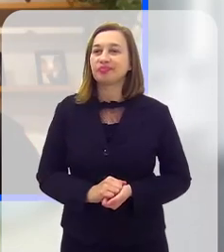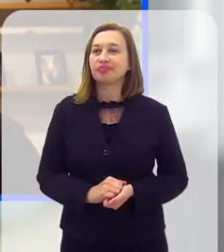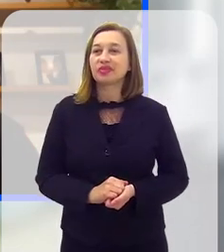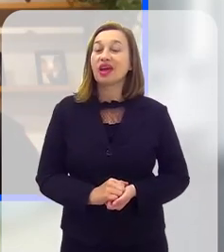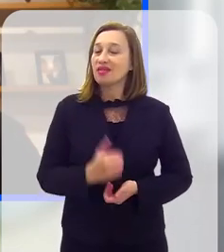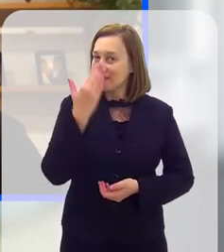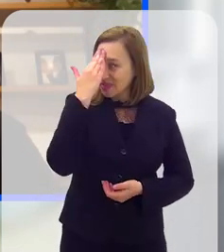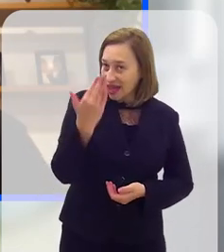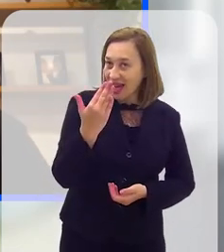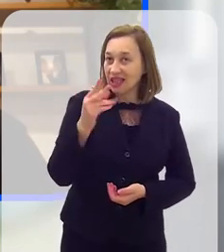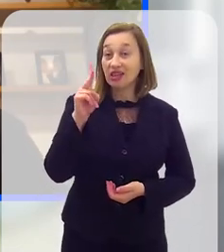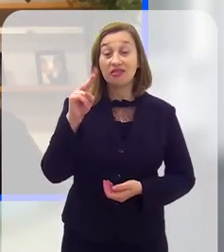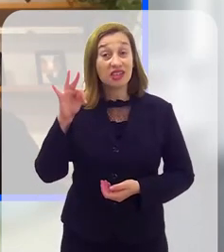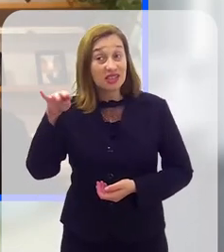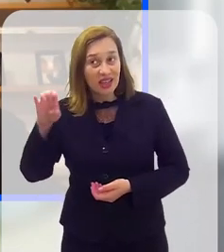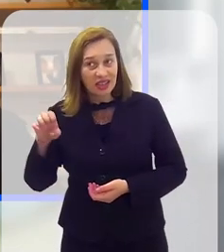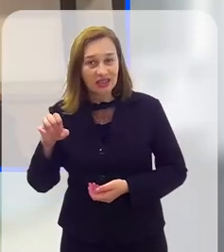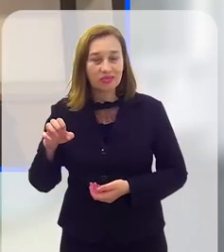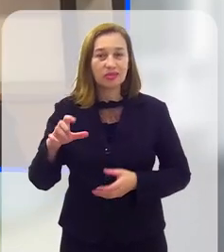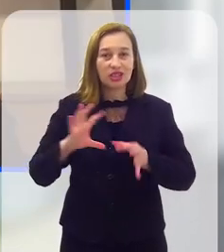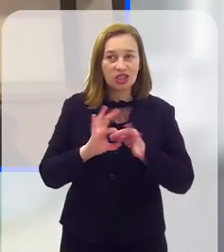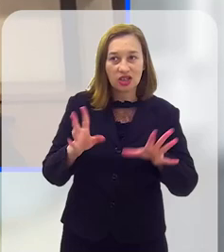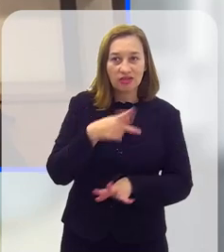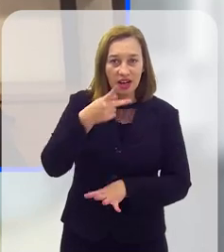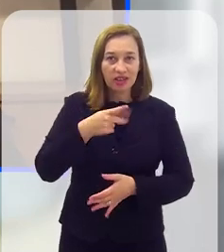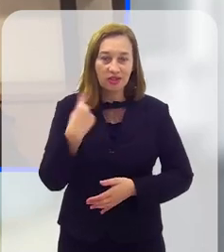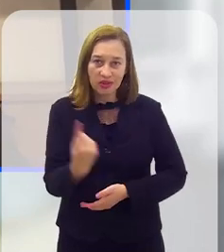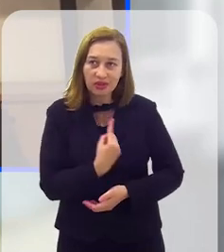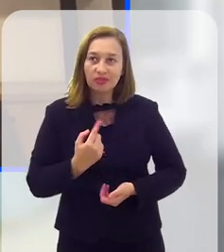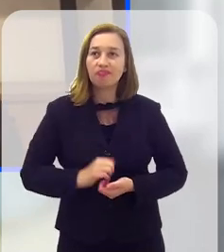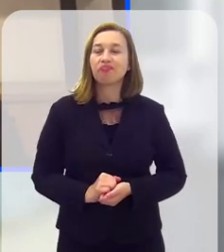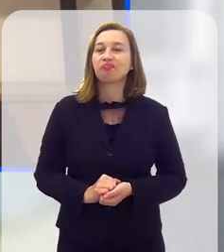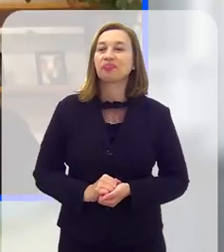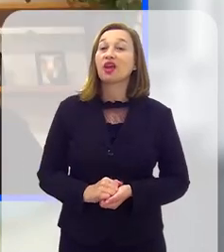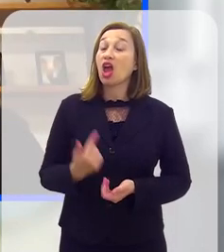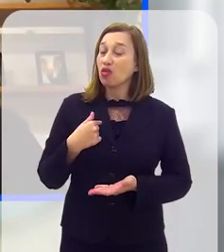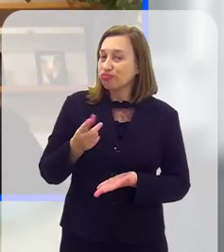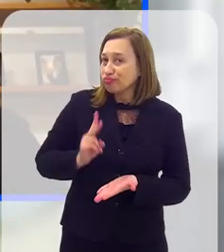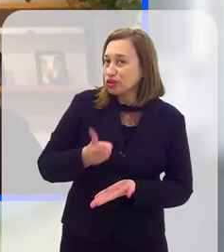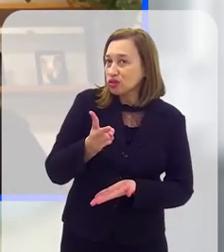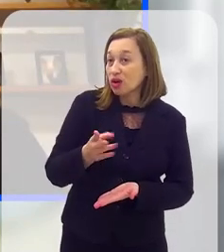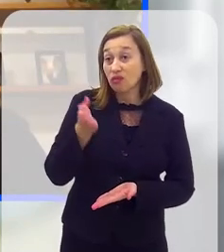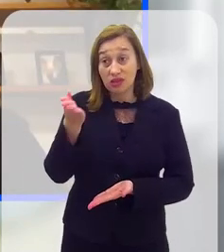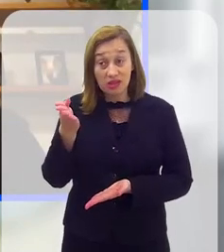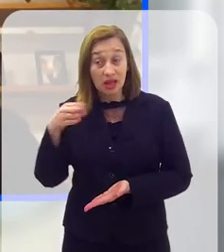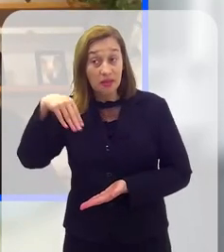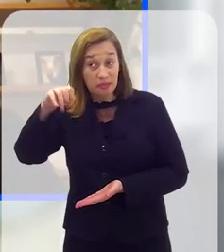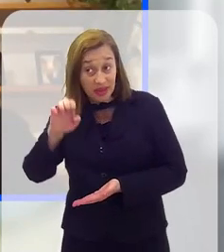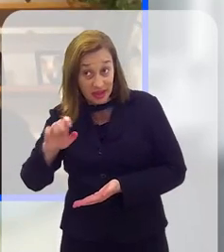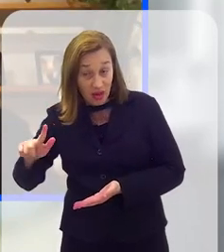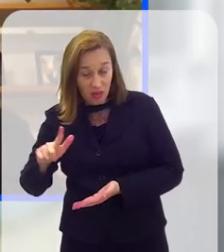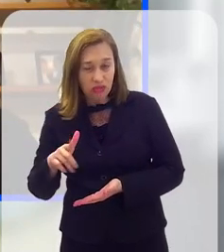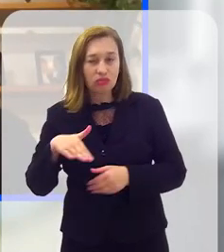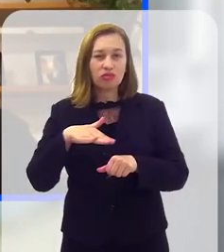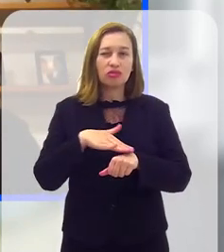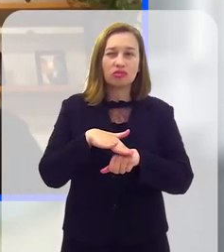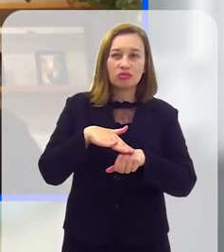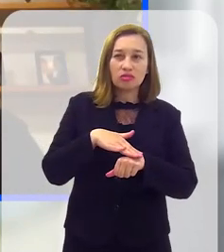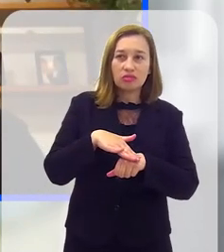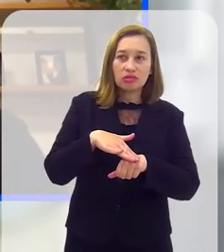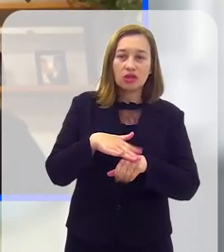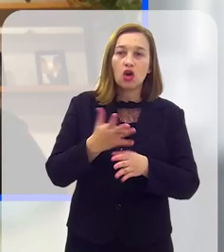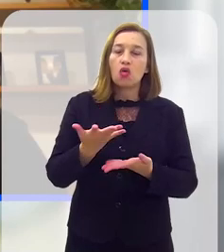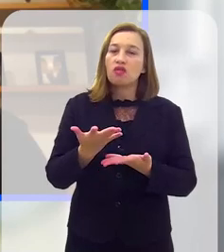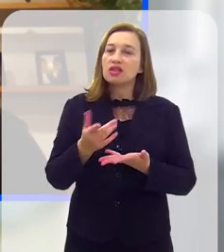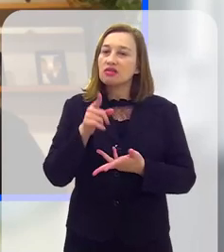Debate. Muito obrigado, Vicente. Obrigado por dar esse espaço para a gente. Eu vou continuar com você, Miguel. E eu gostaria de